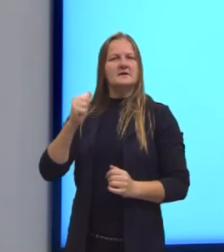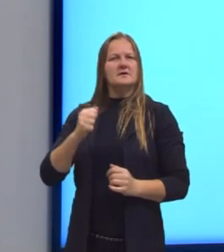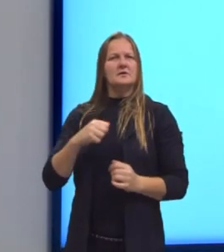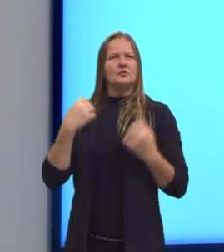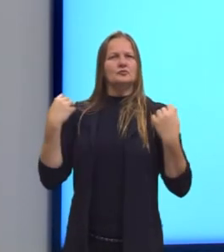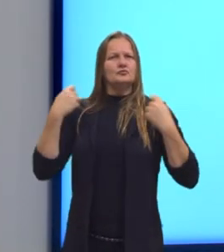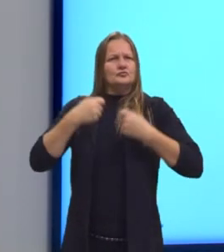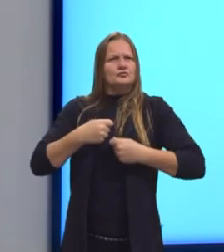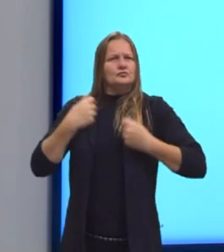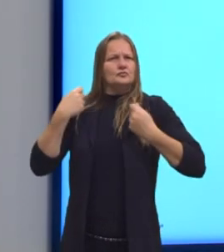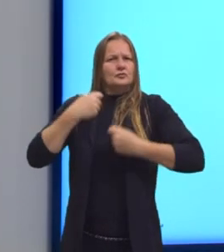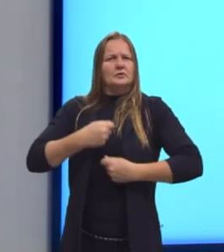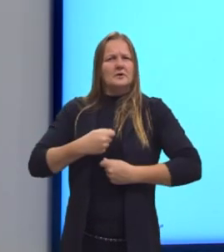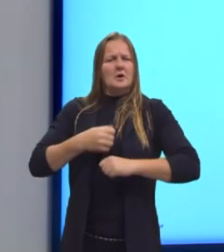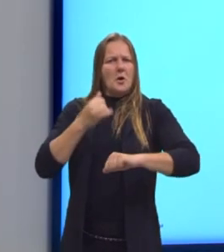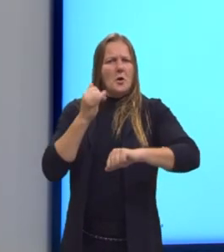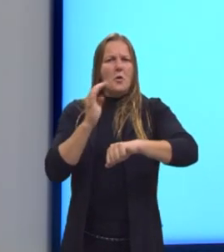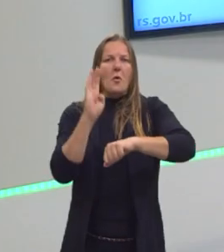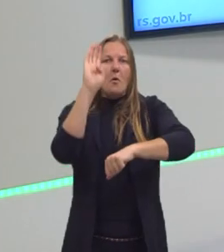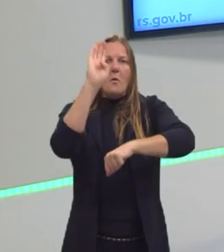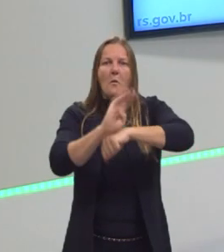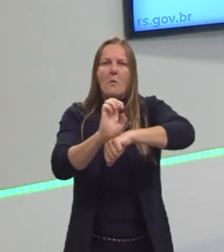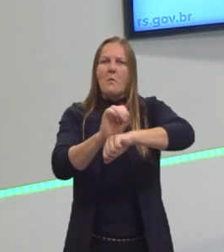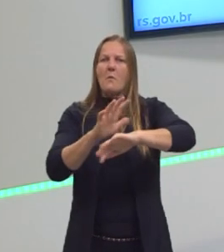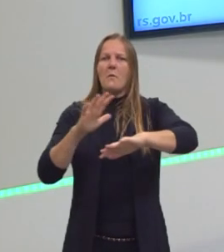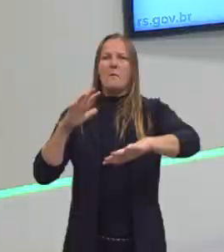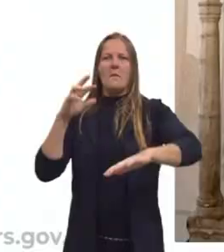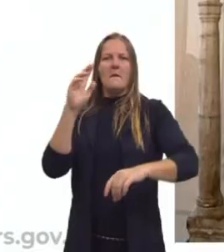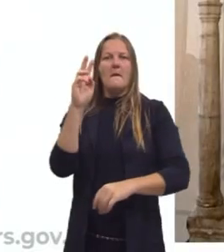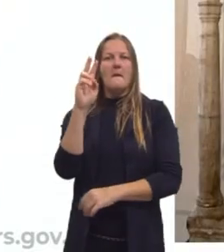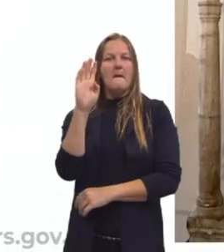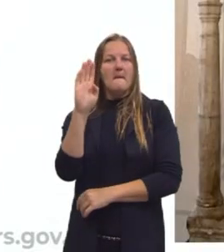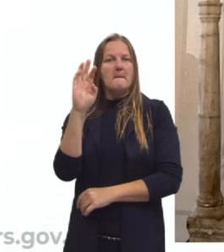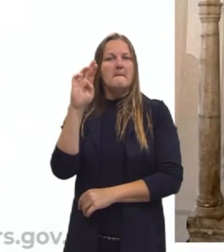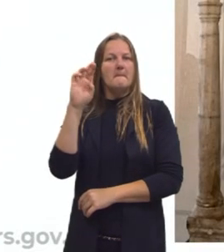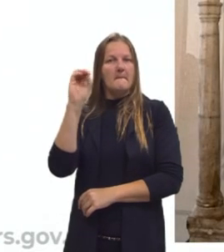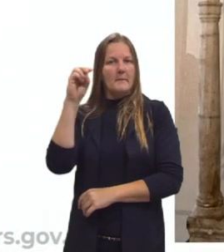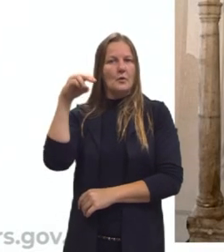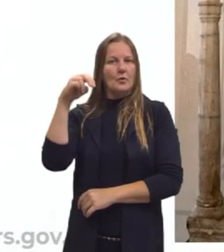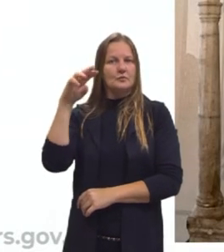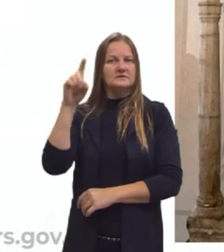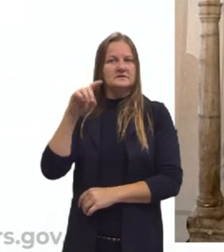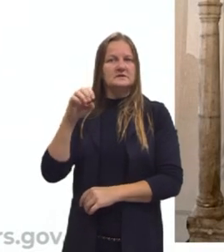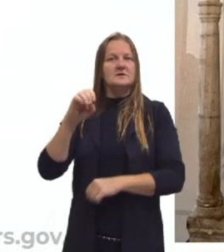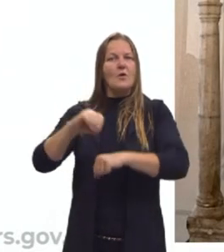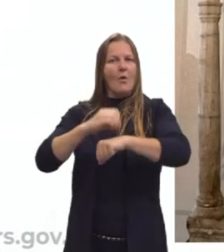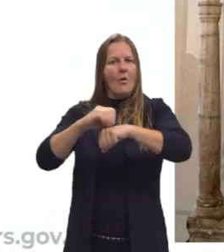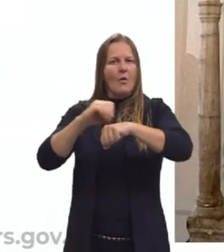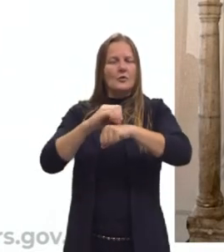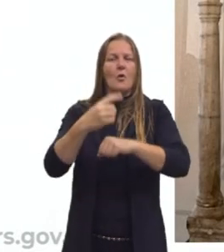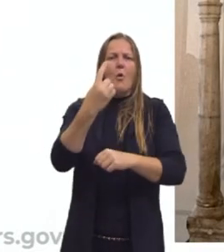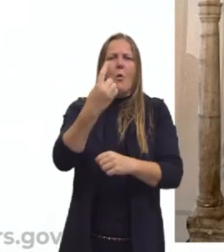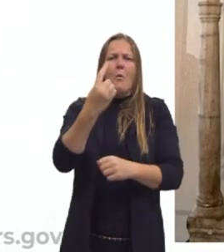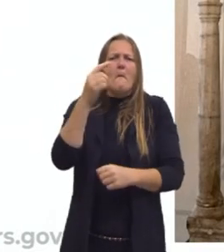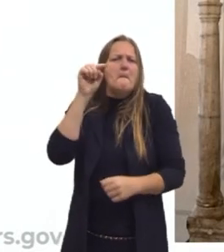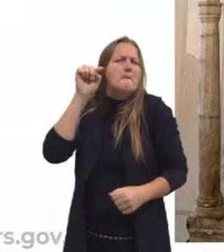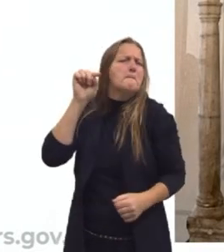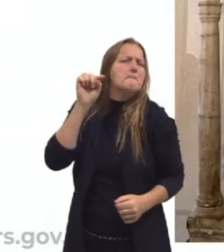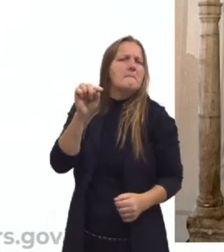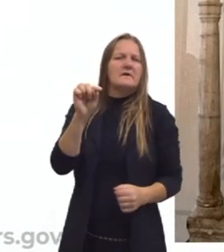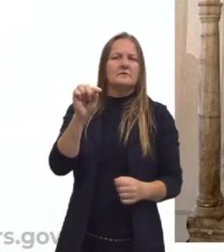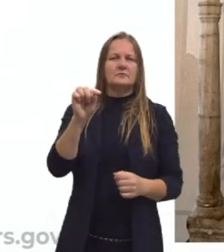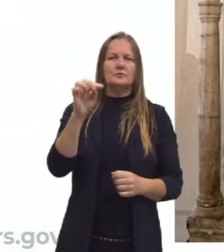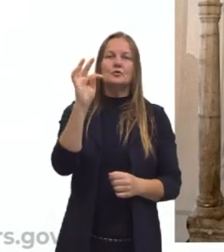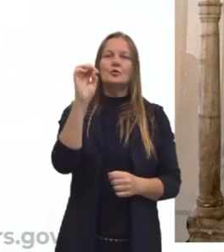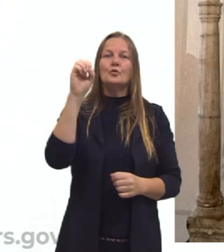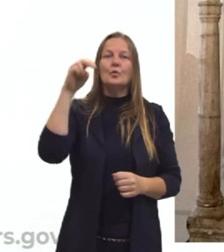revestidas em placas de bronze e de ouro. Essa imagem, ela pesava um total ali de uma tonelada. Essa